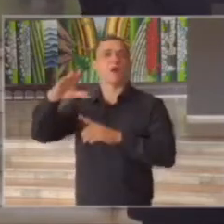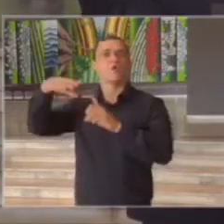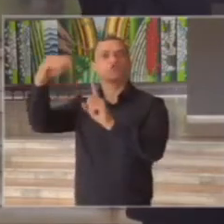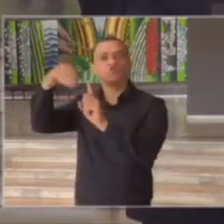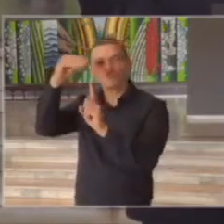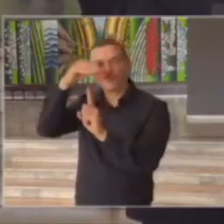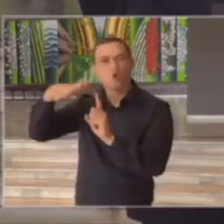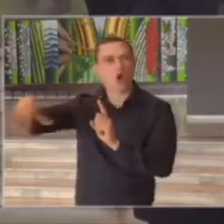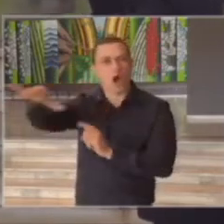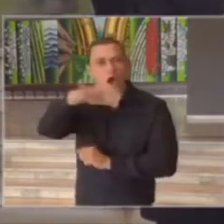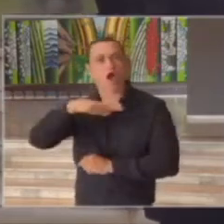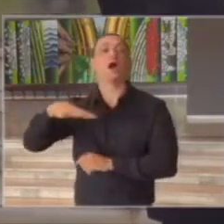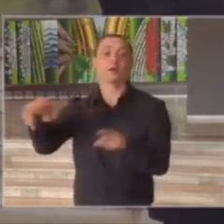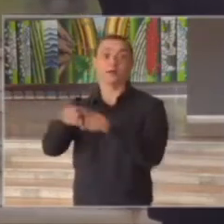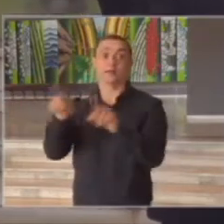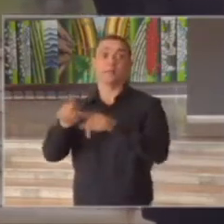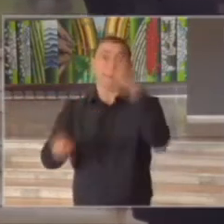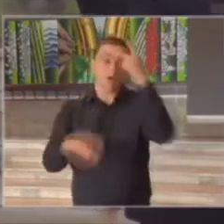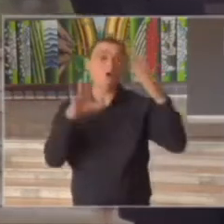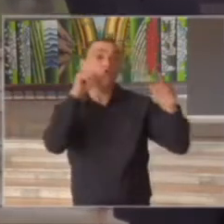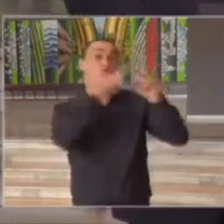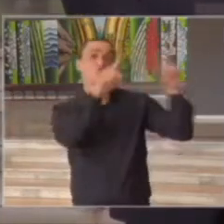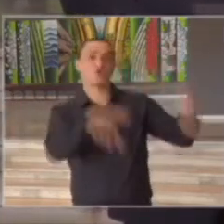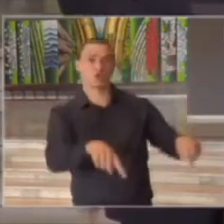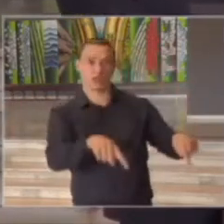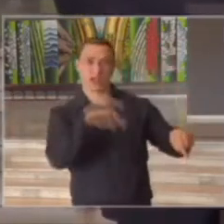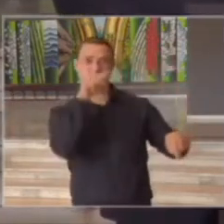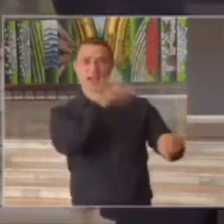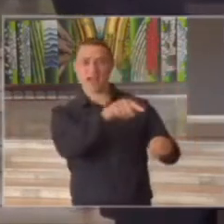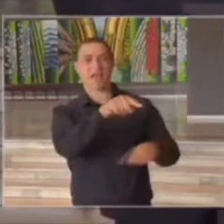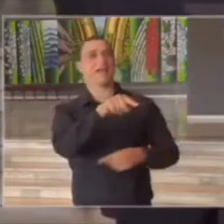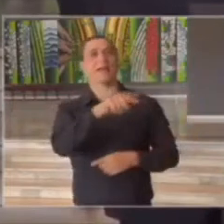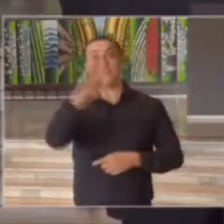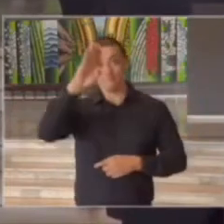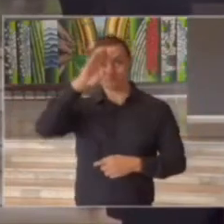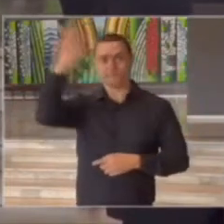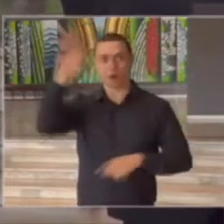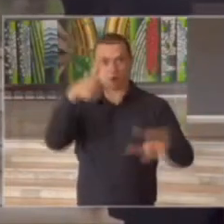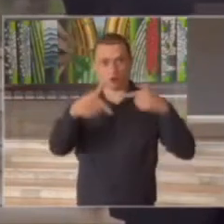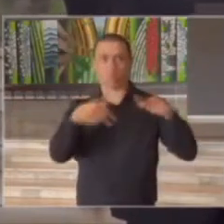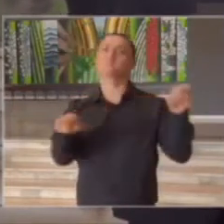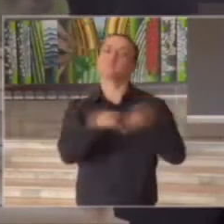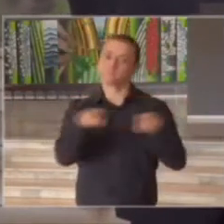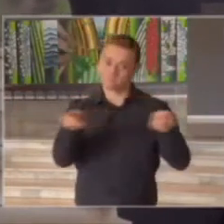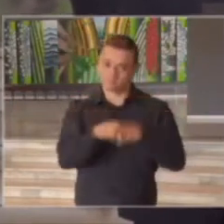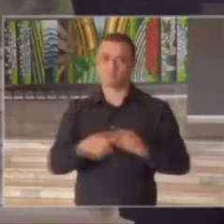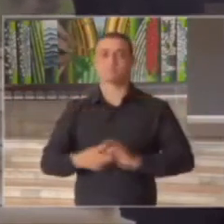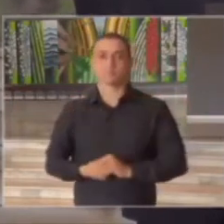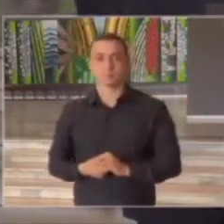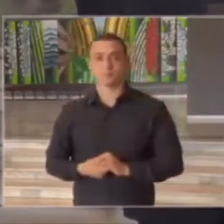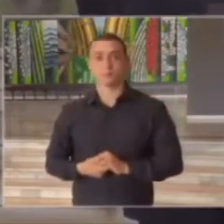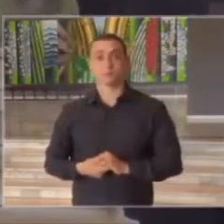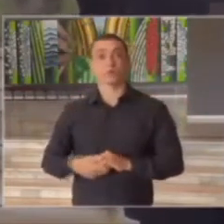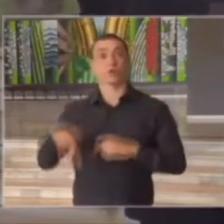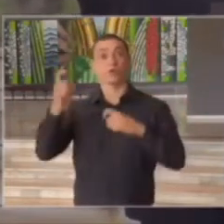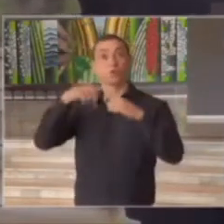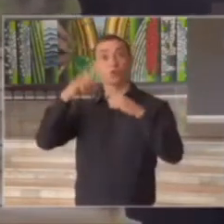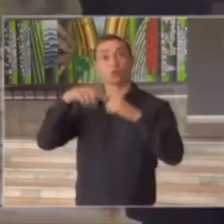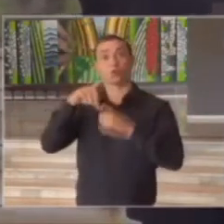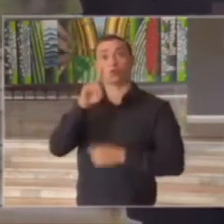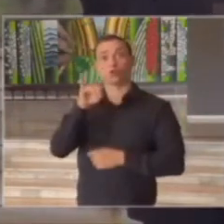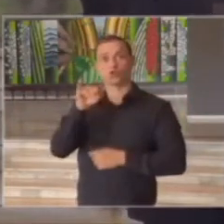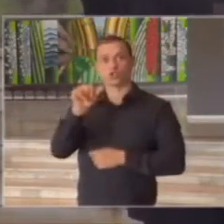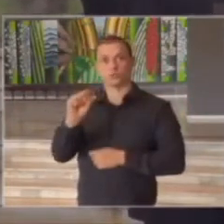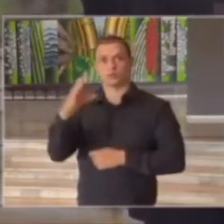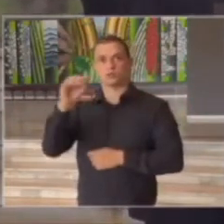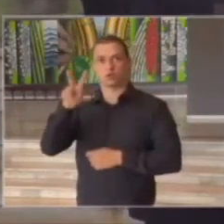doutor Dimas Covas fará essa apresentação com dados e especificações indicando quais as